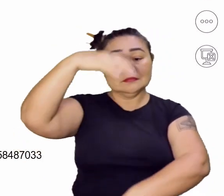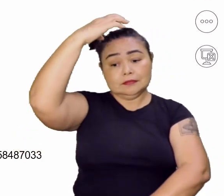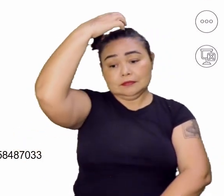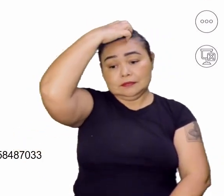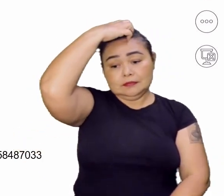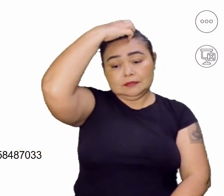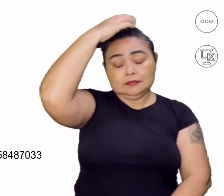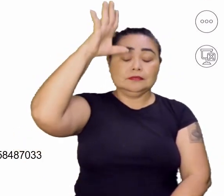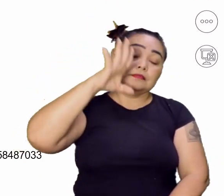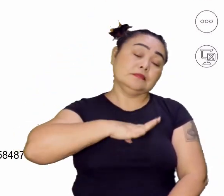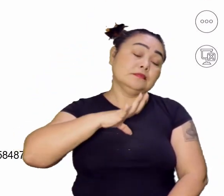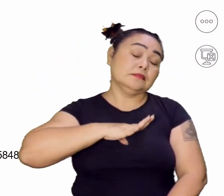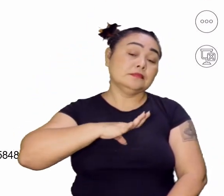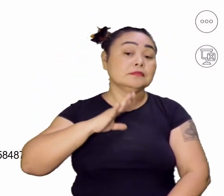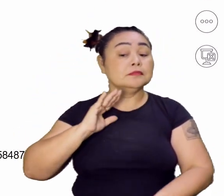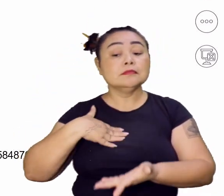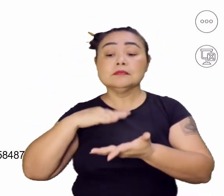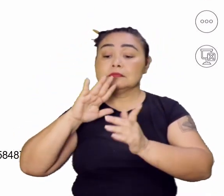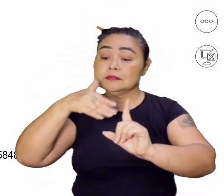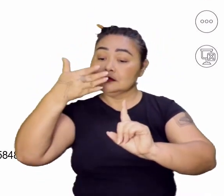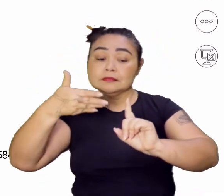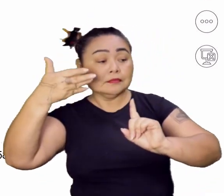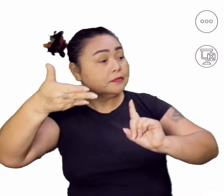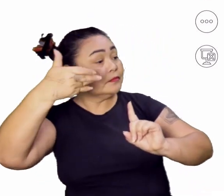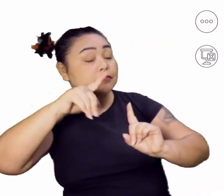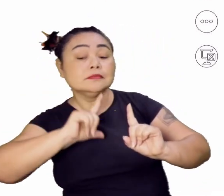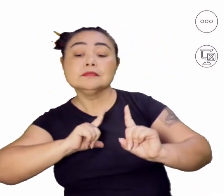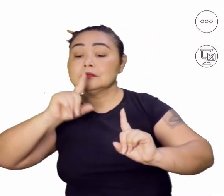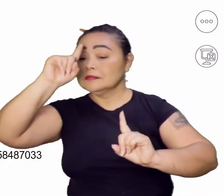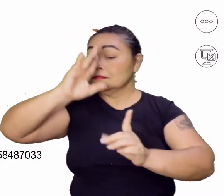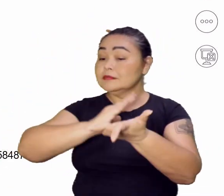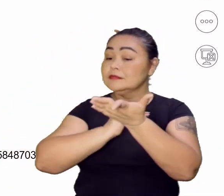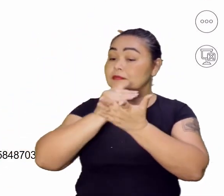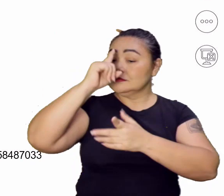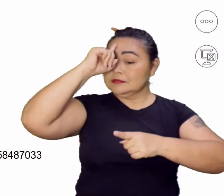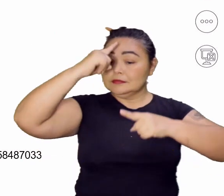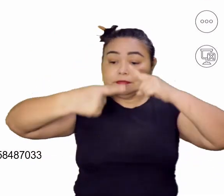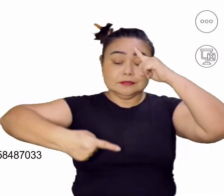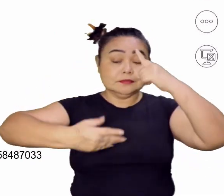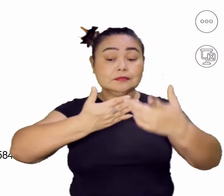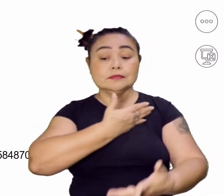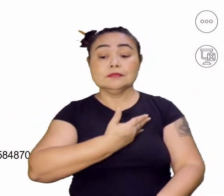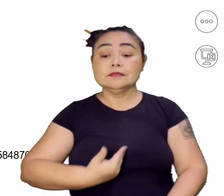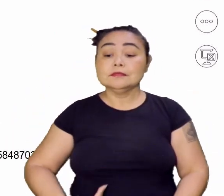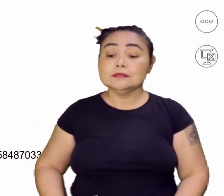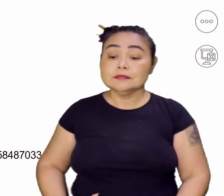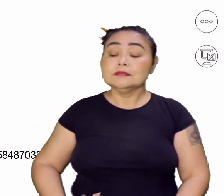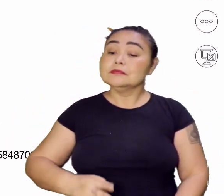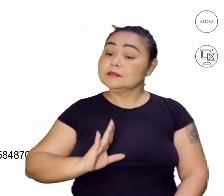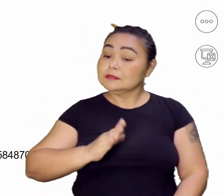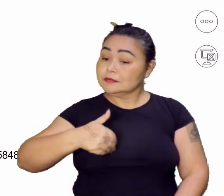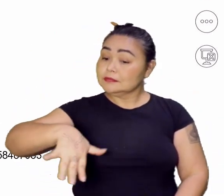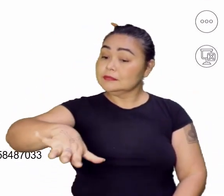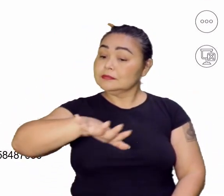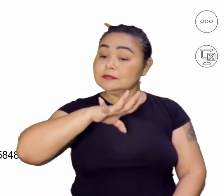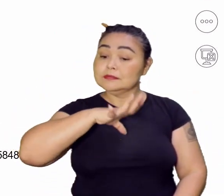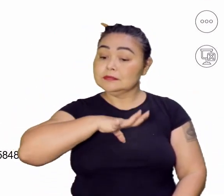por aclamação. E ele começa a governar Portugal. Só que tem um detalhe. Pelo menos,